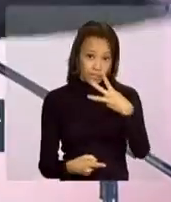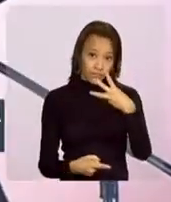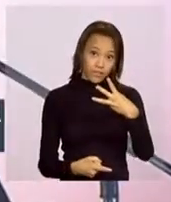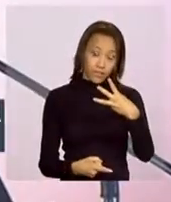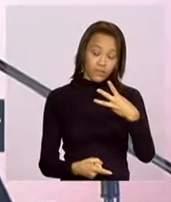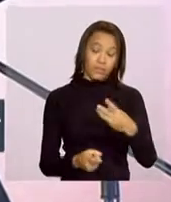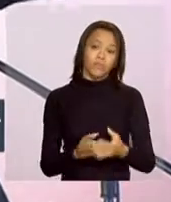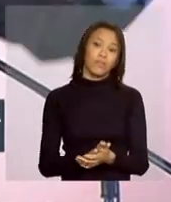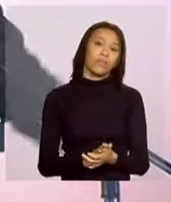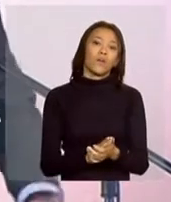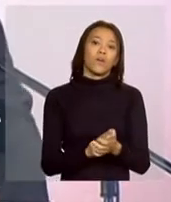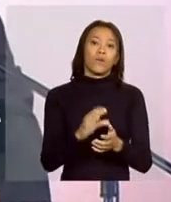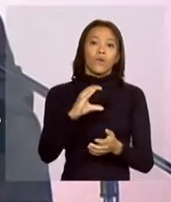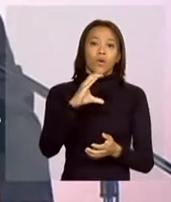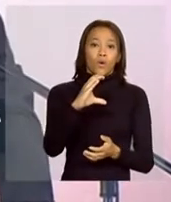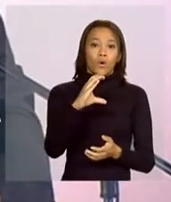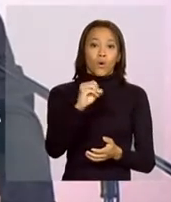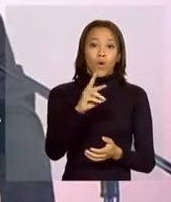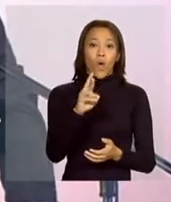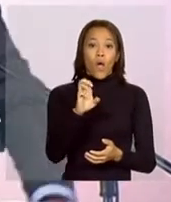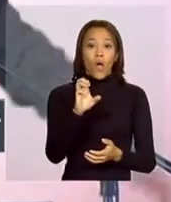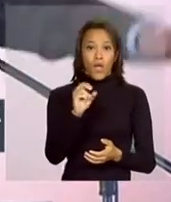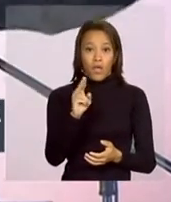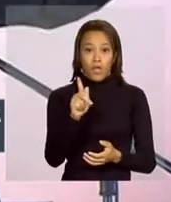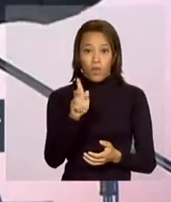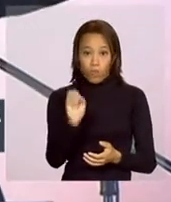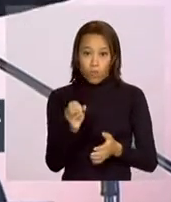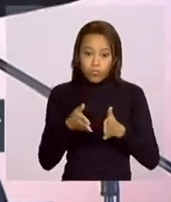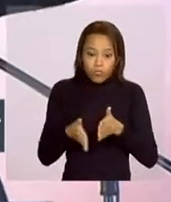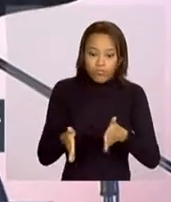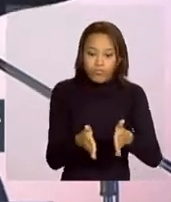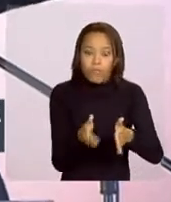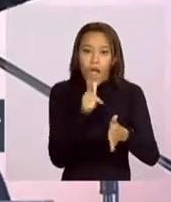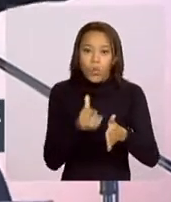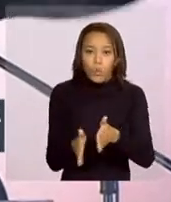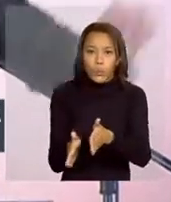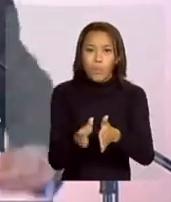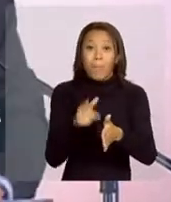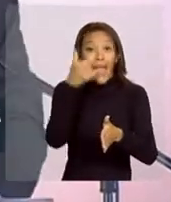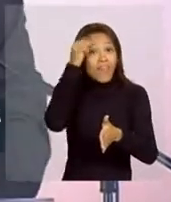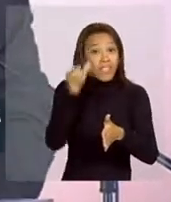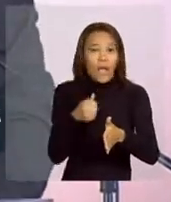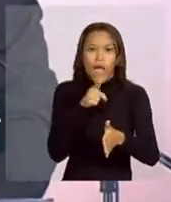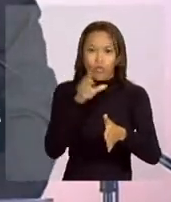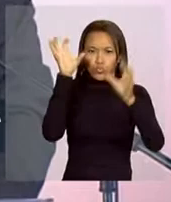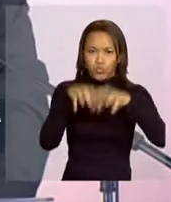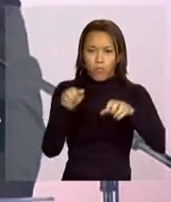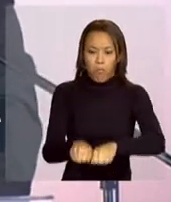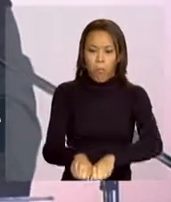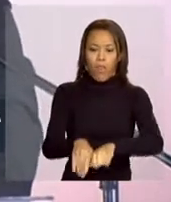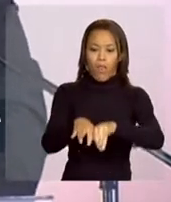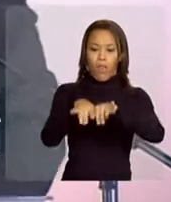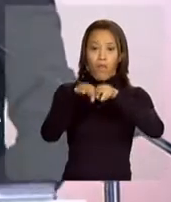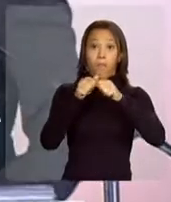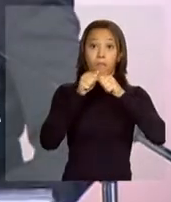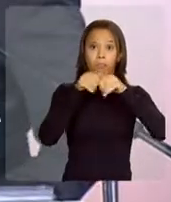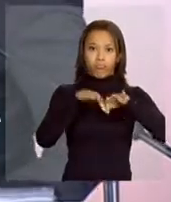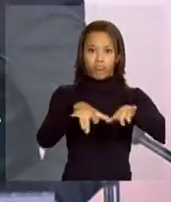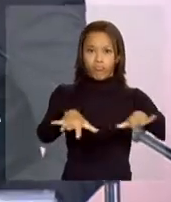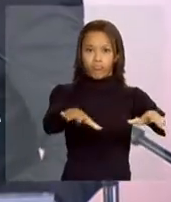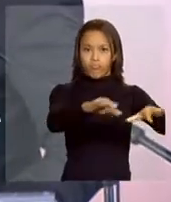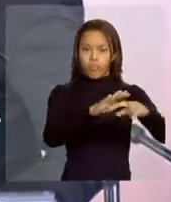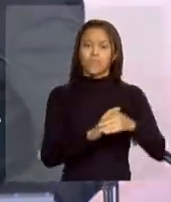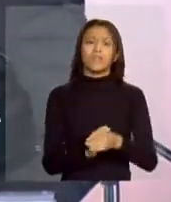O córrego de Aricanduva, para evitar esse alagamento, são 291 milhões de